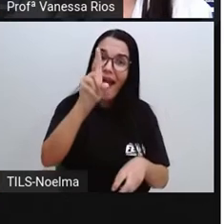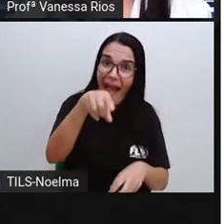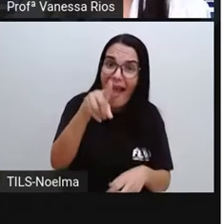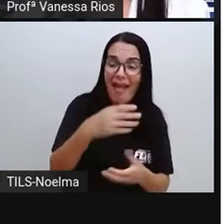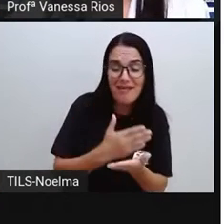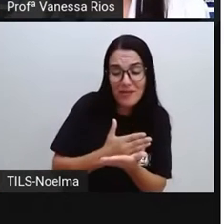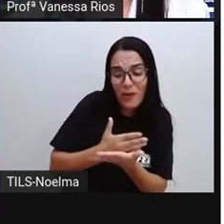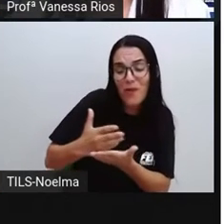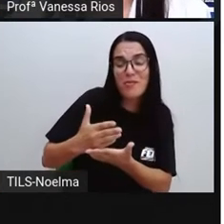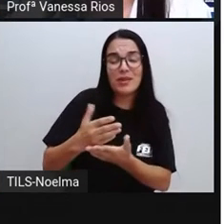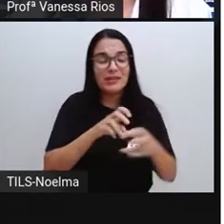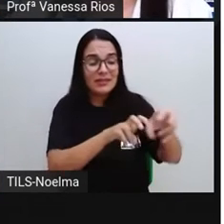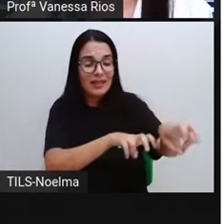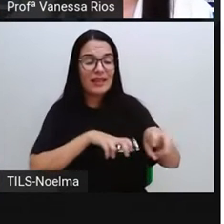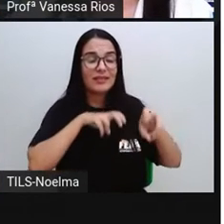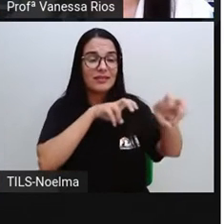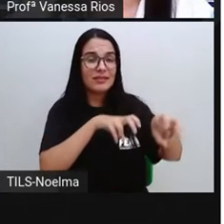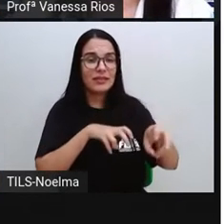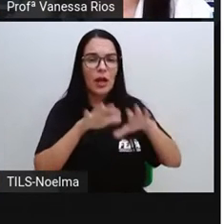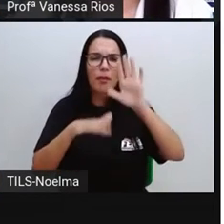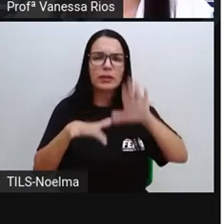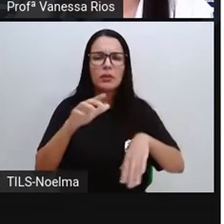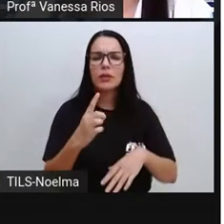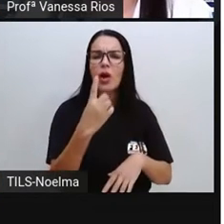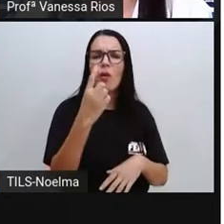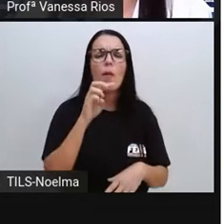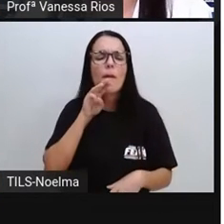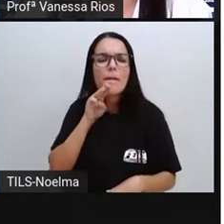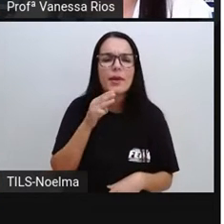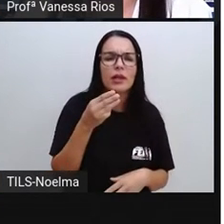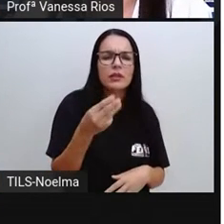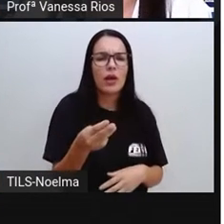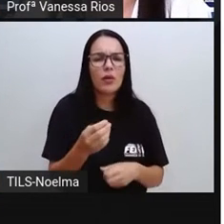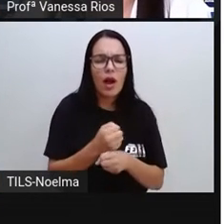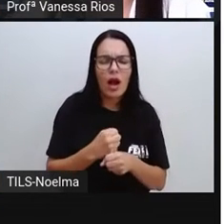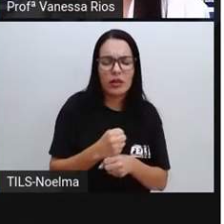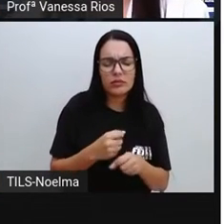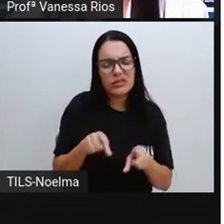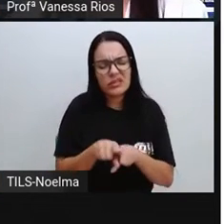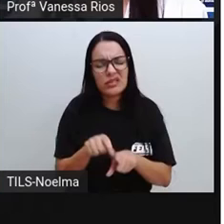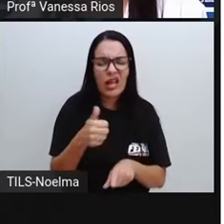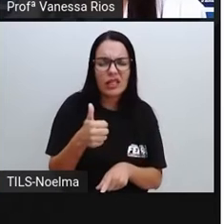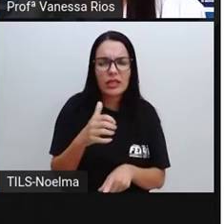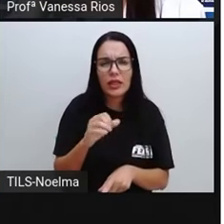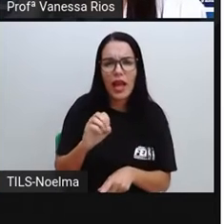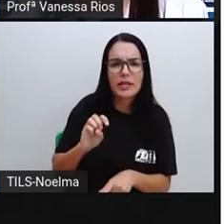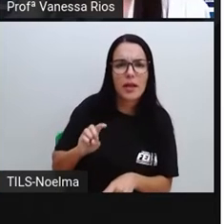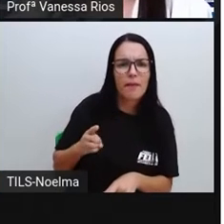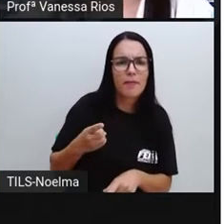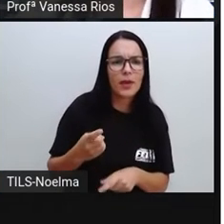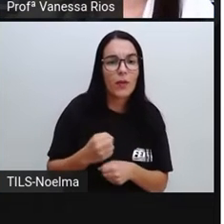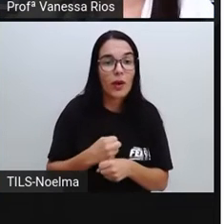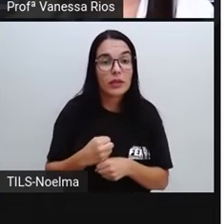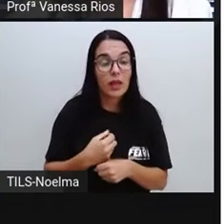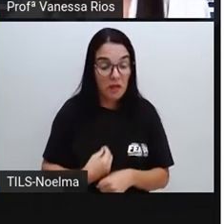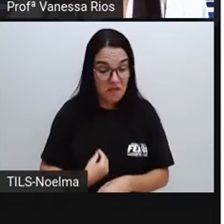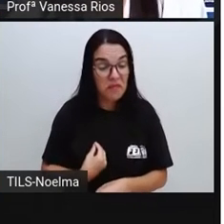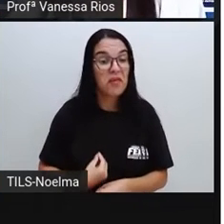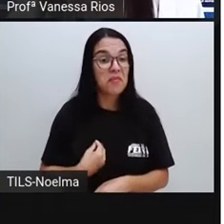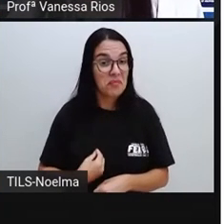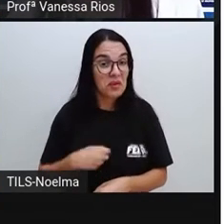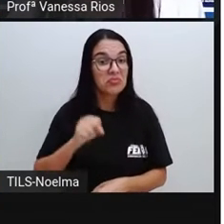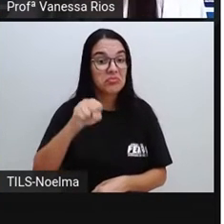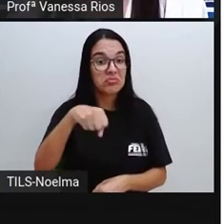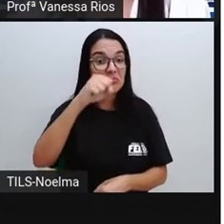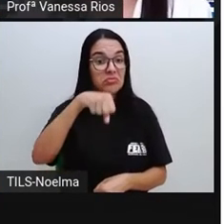Entre um milhão de anos a dez mil anos, a humanidade viveu de forma nômade, ou seja, mudando